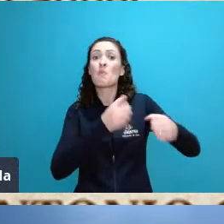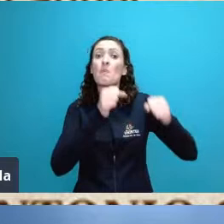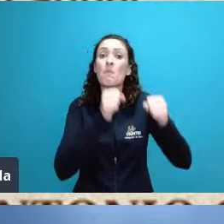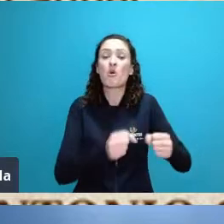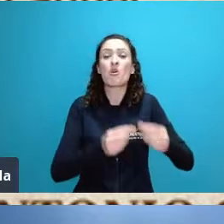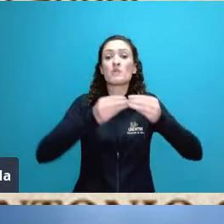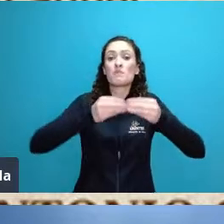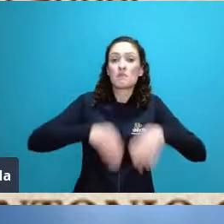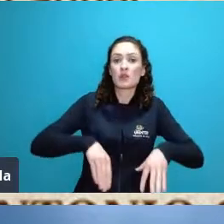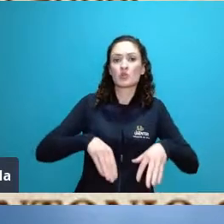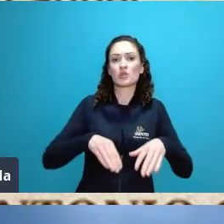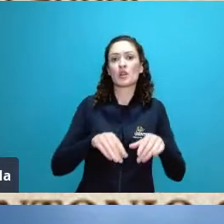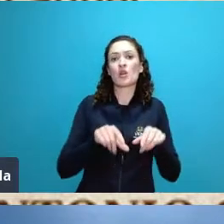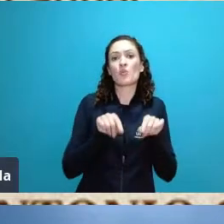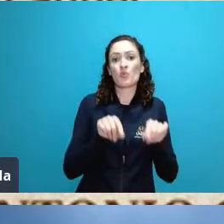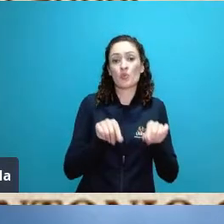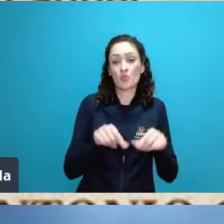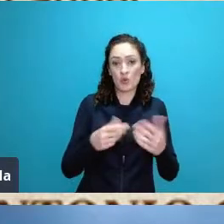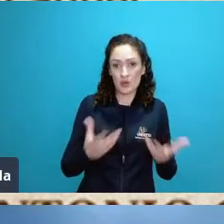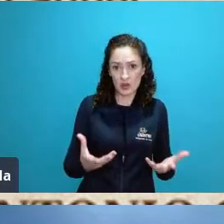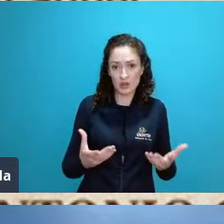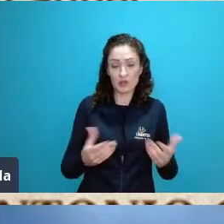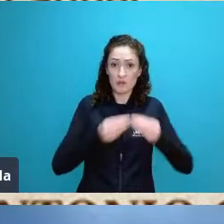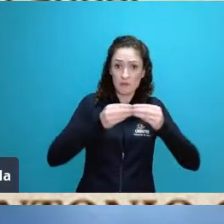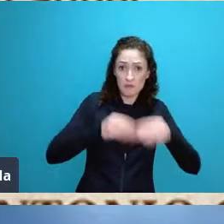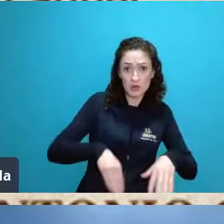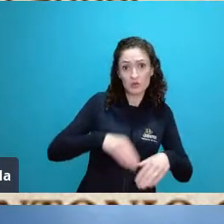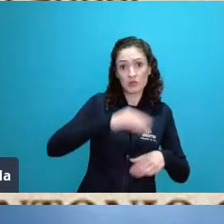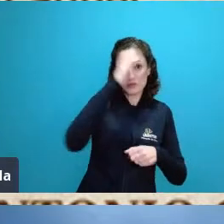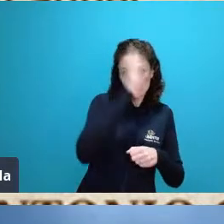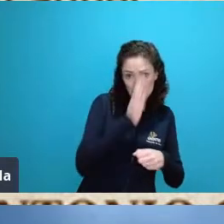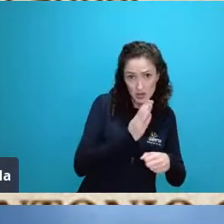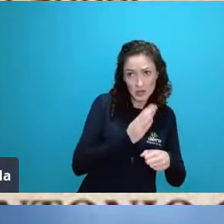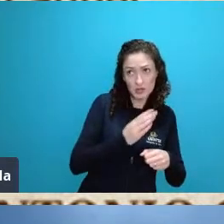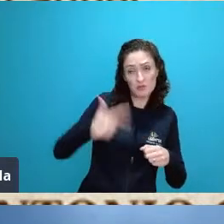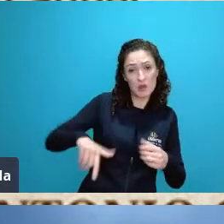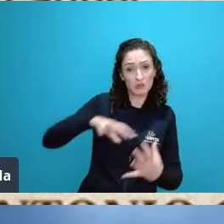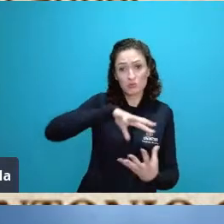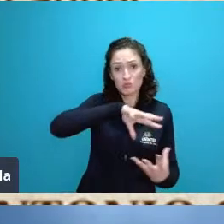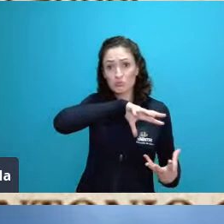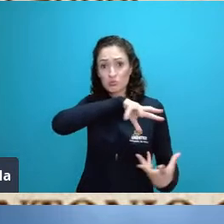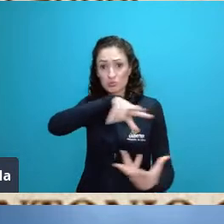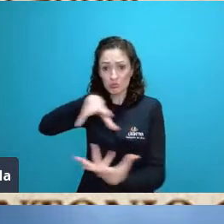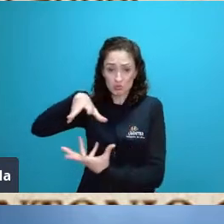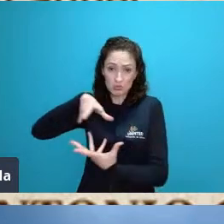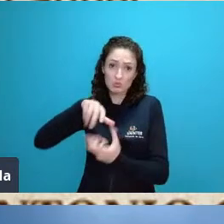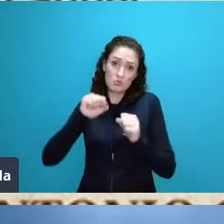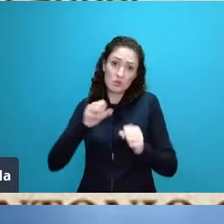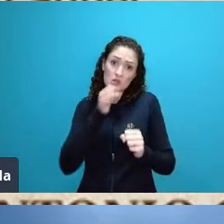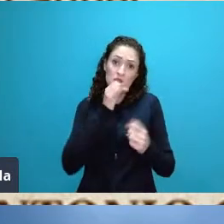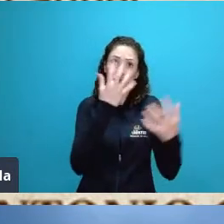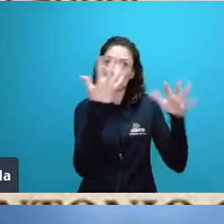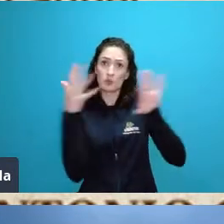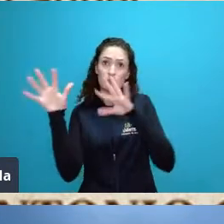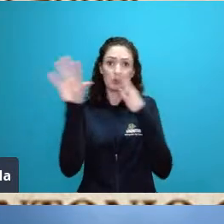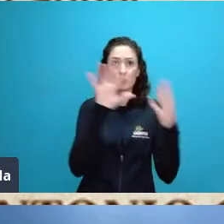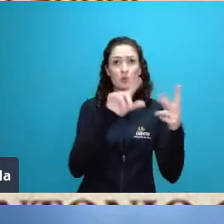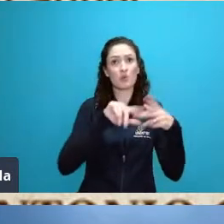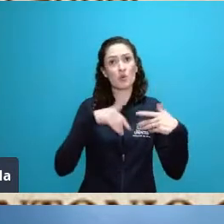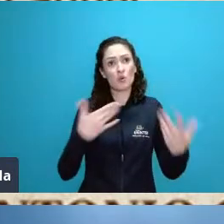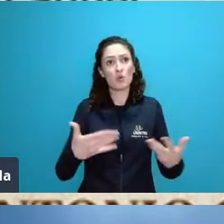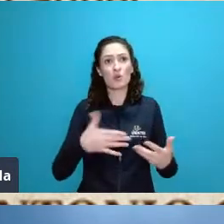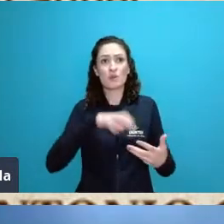para um para não só para o Brasil mas assim para o mundo como um todo em termos até de alterações climáticas ou de perda da biodiversidade